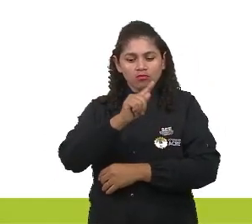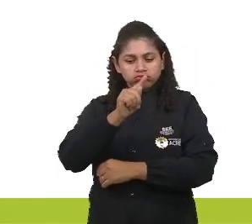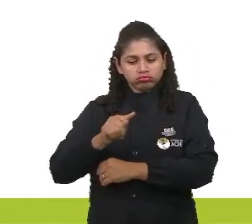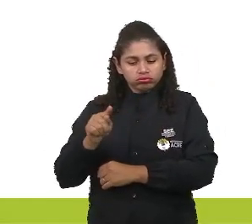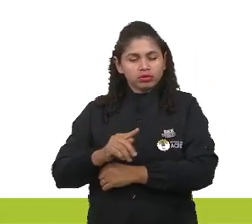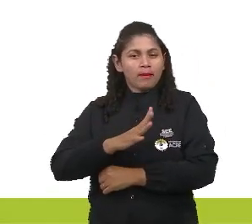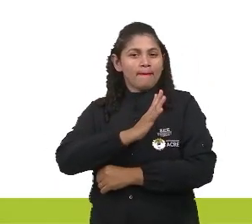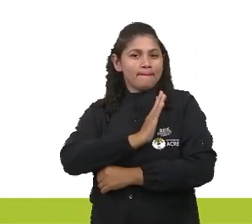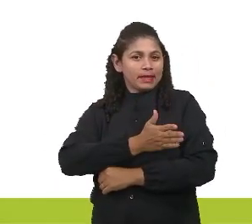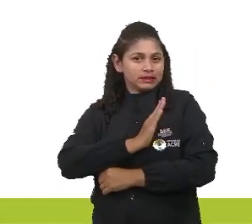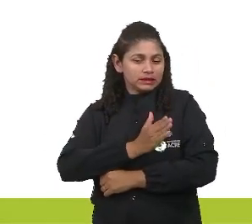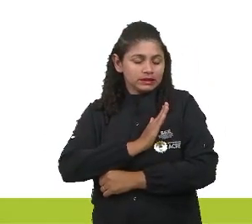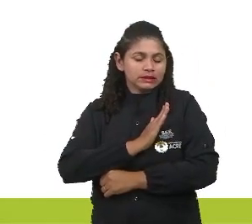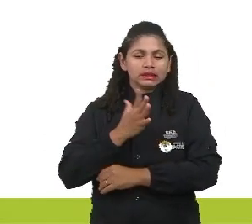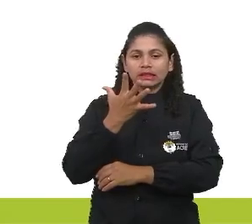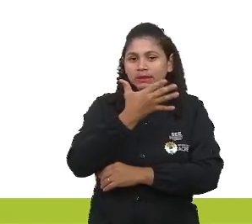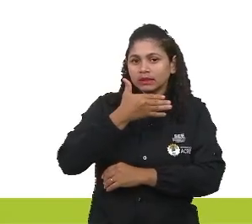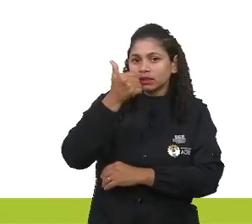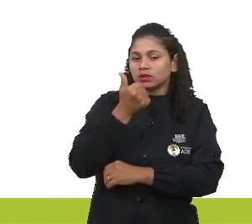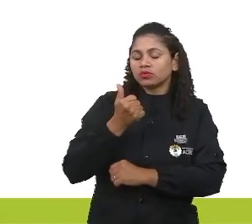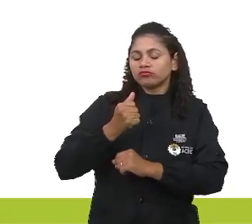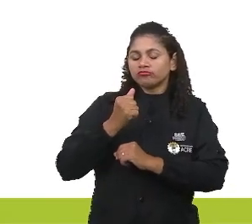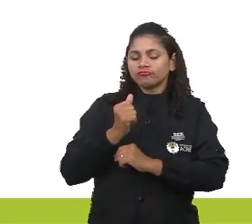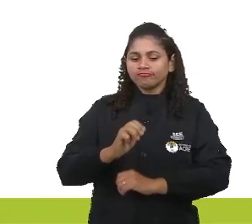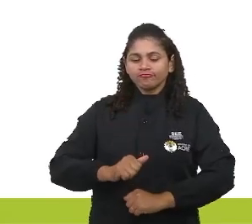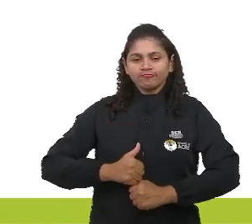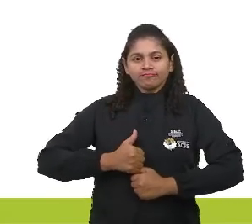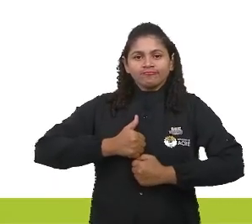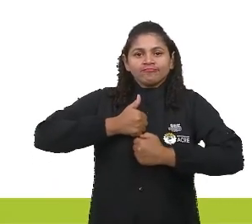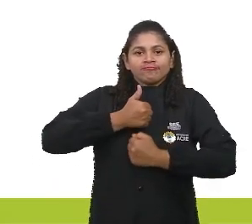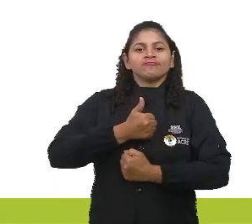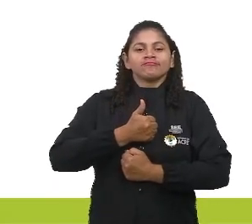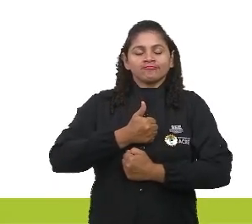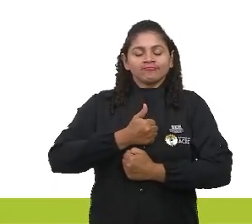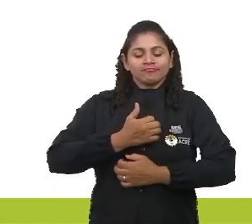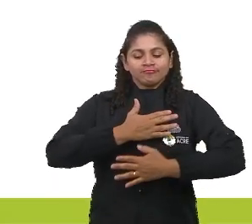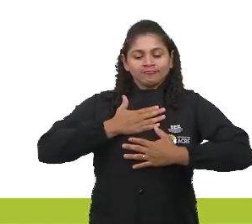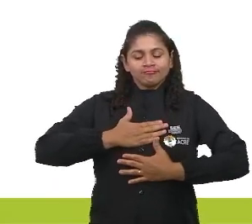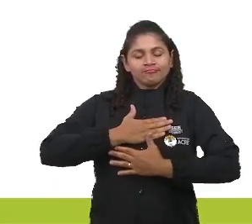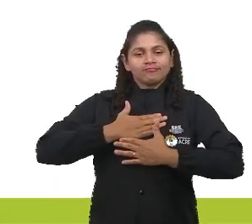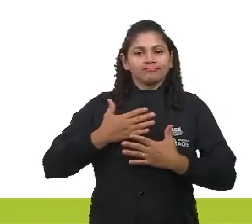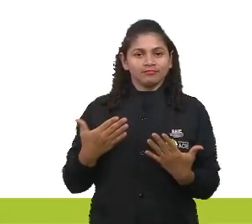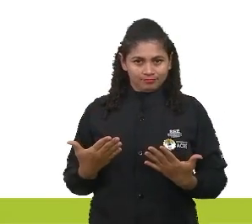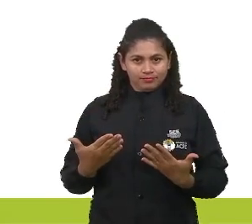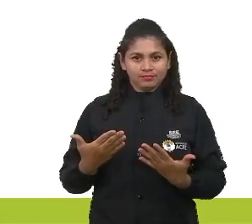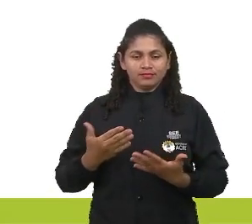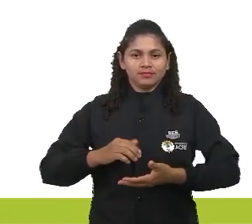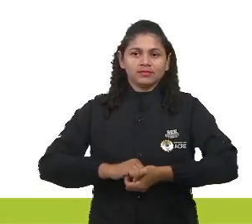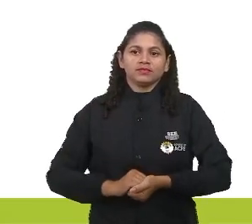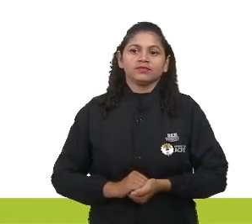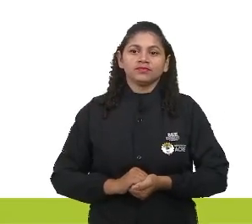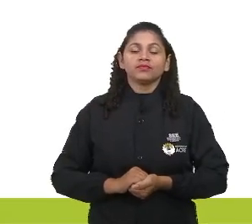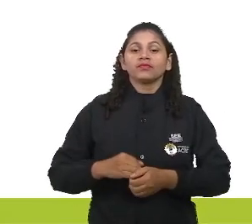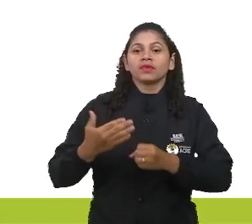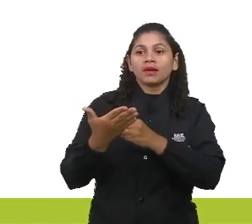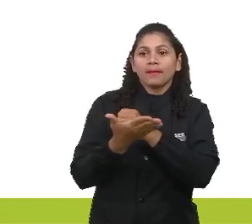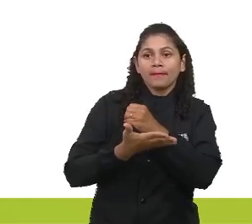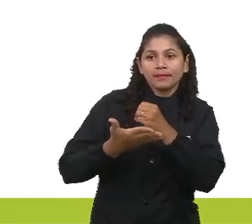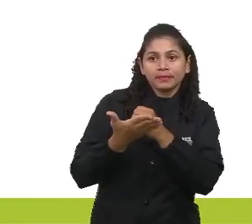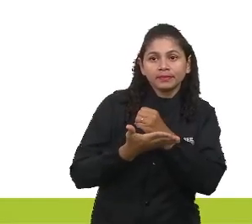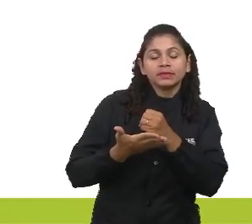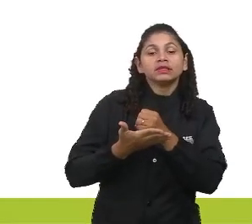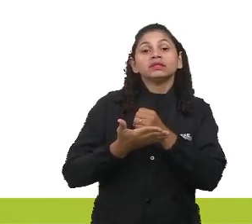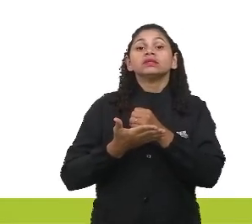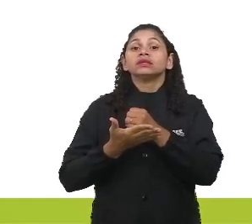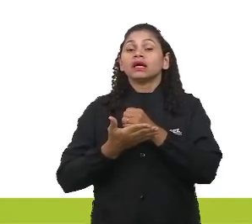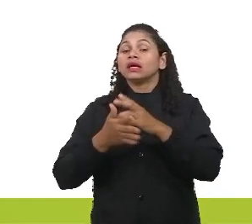pode melhorar a autoestima, promover um sentimento de bem-estar. Considerando a frase do personagem Paulo Cintura e as descrições sobre os benefícios da atividade